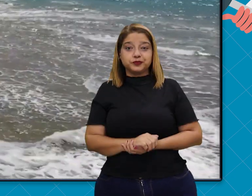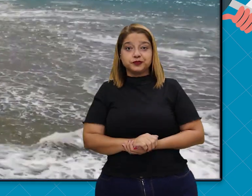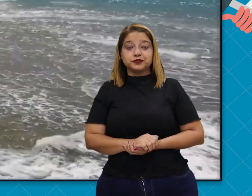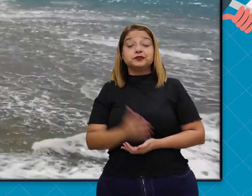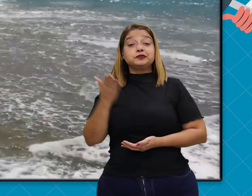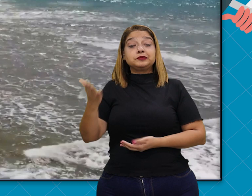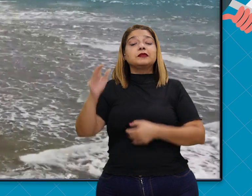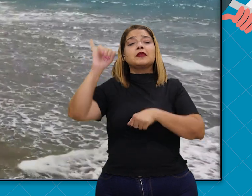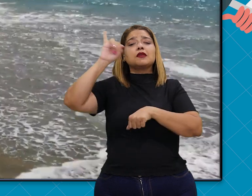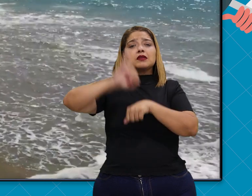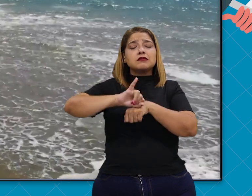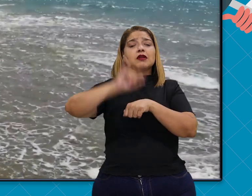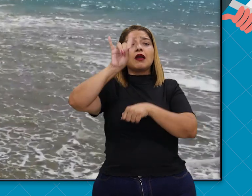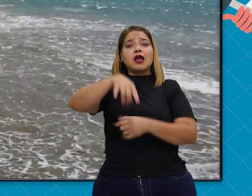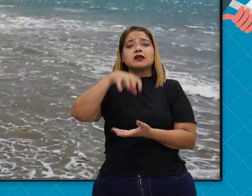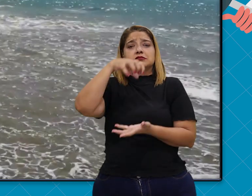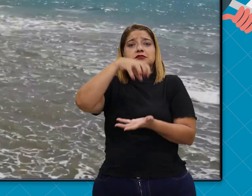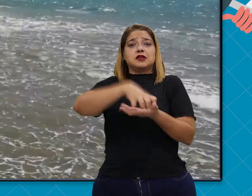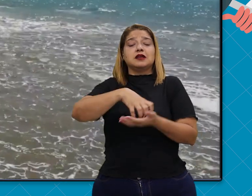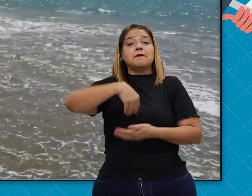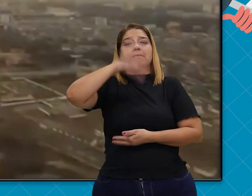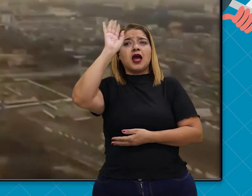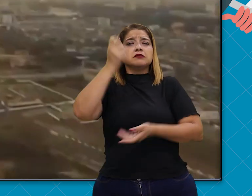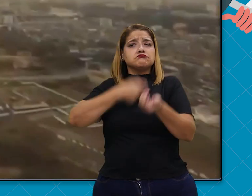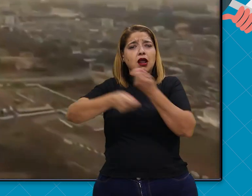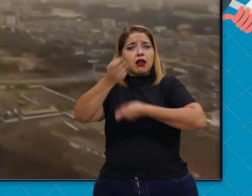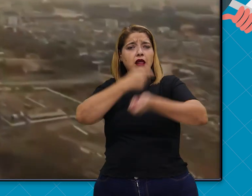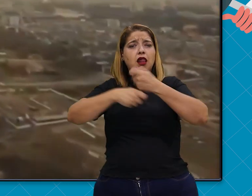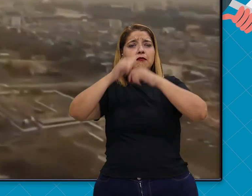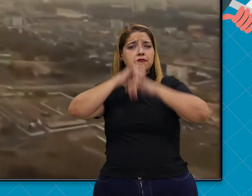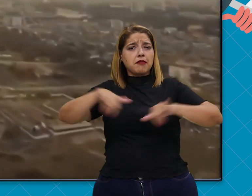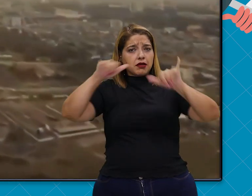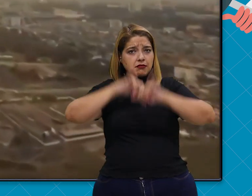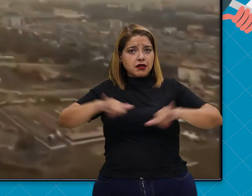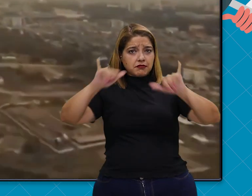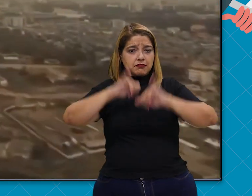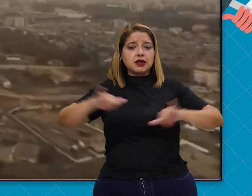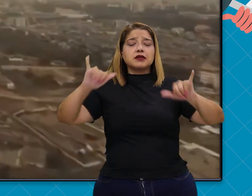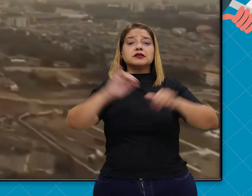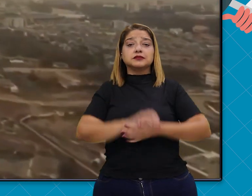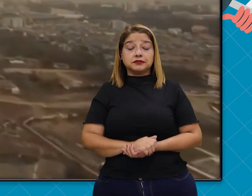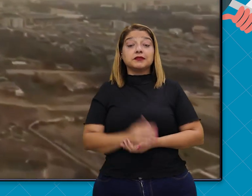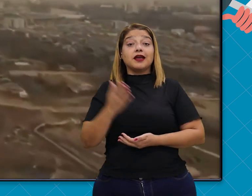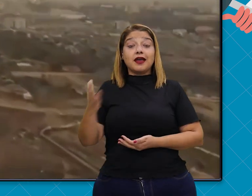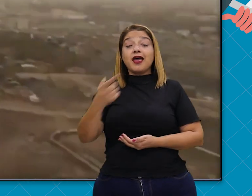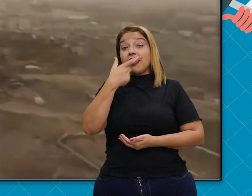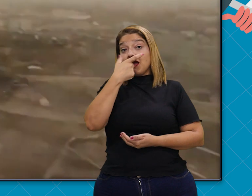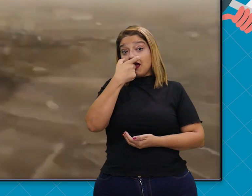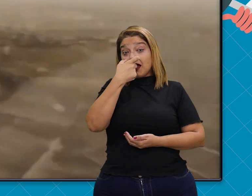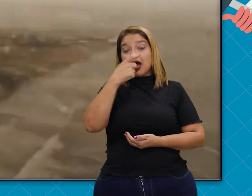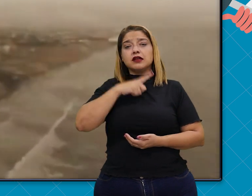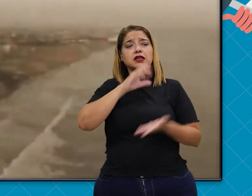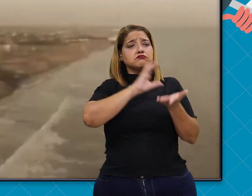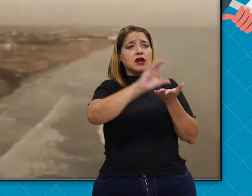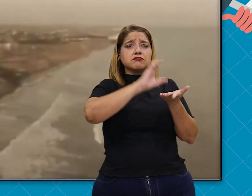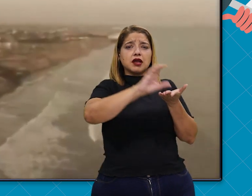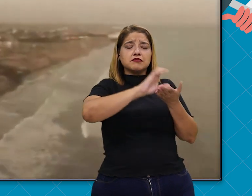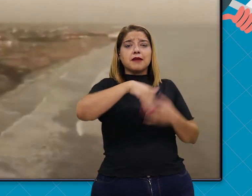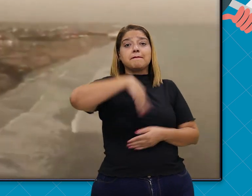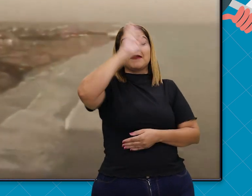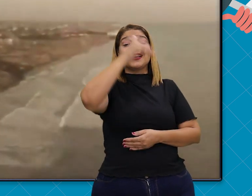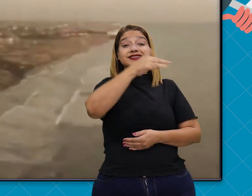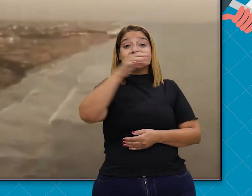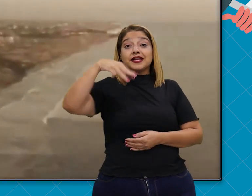centro de manufatura e marketing. Pois, o Gana investiu mais de 100 milhões